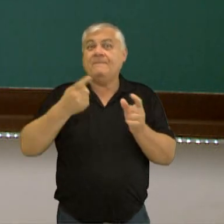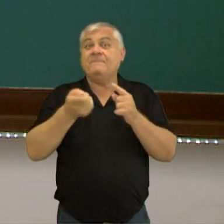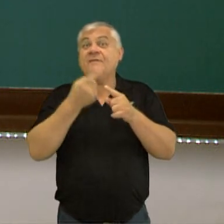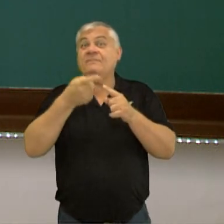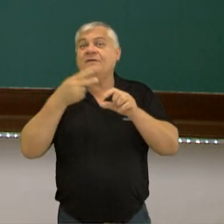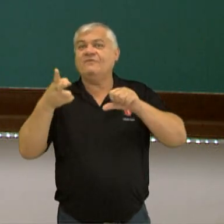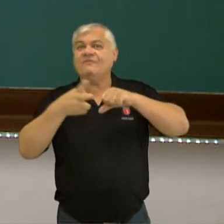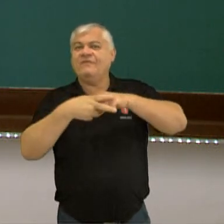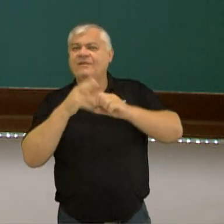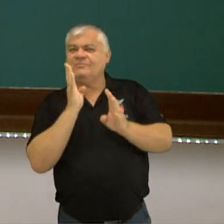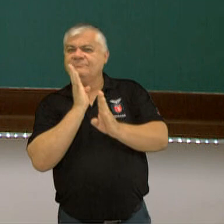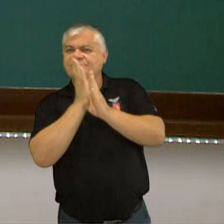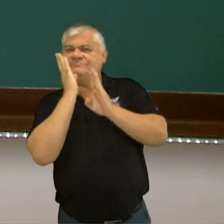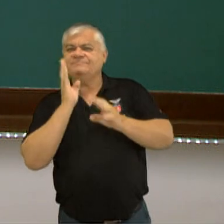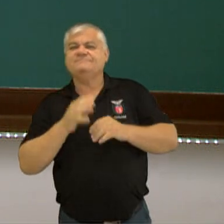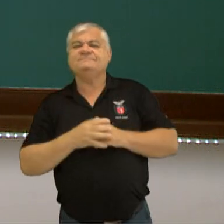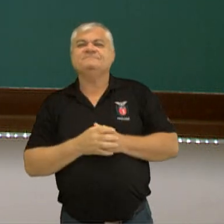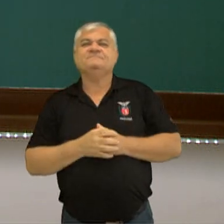Vamos lá?